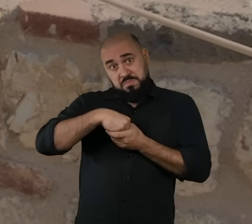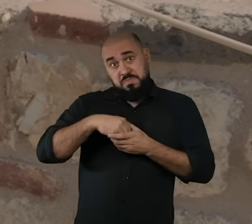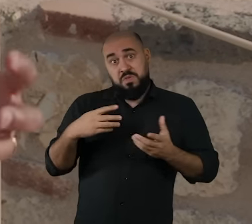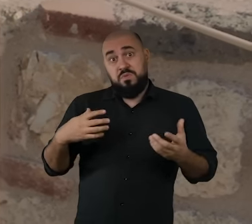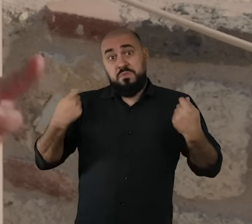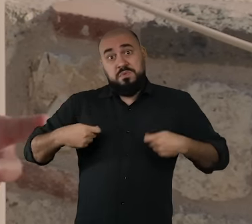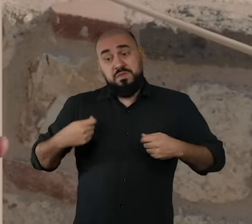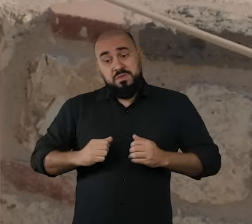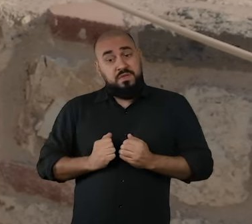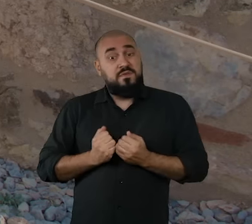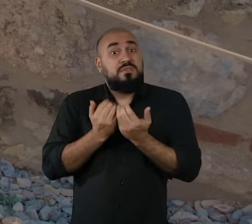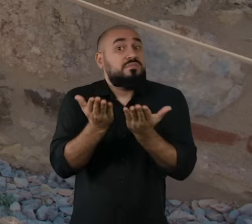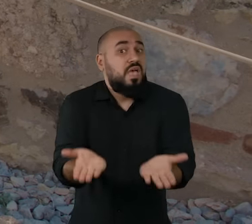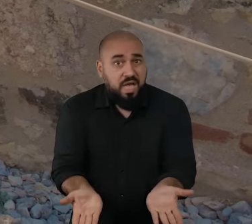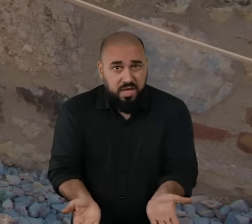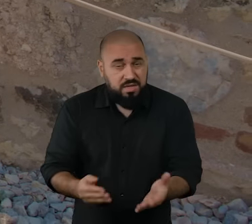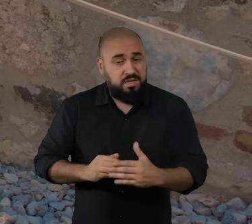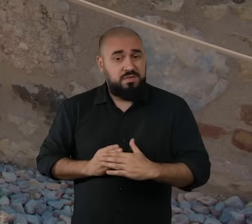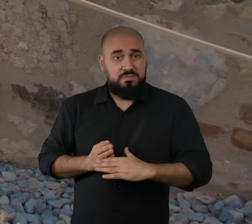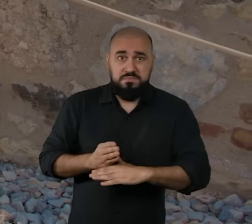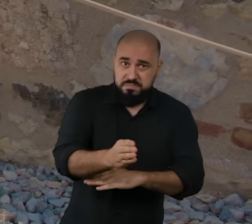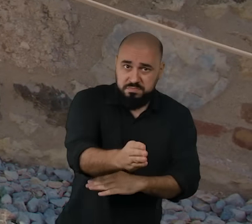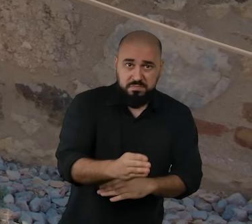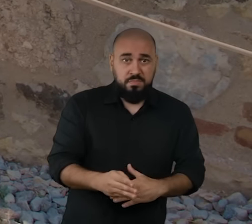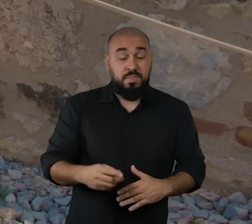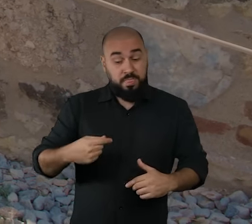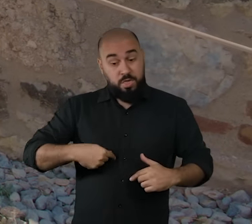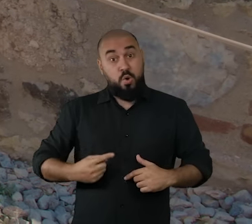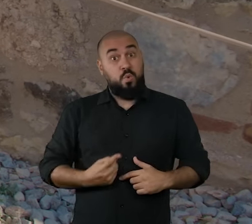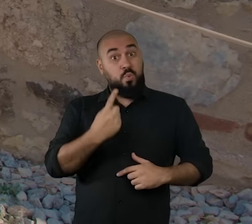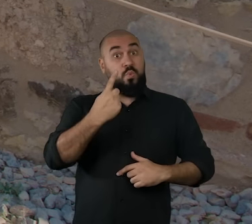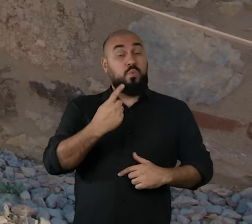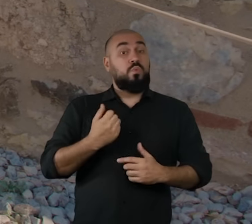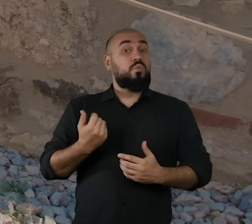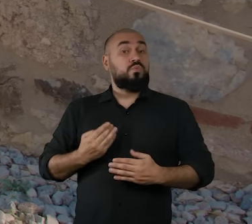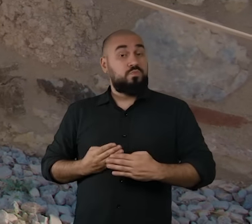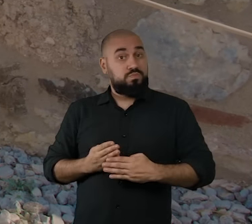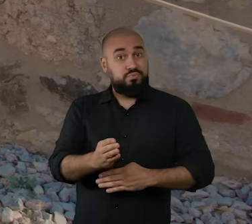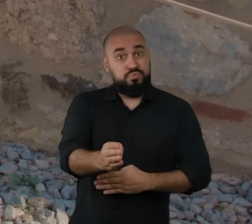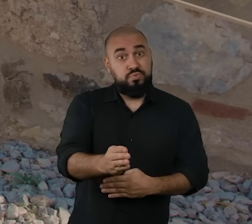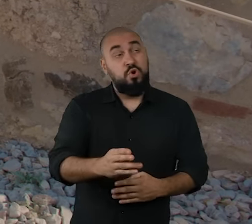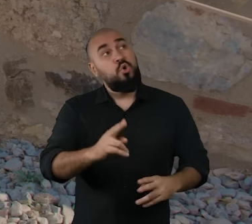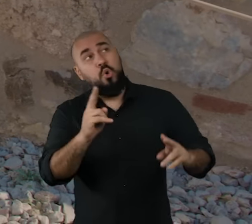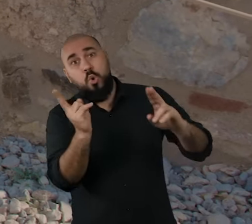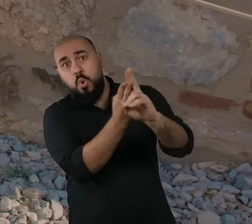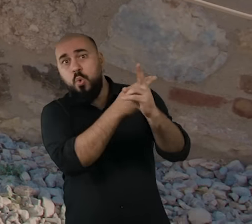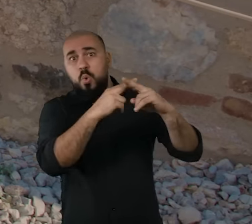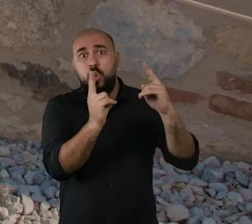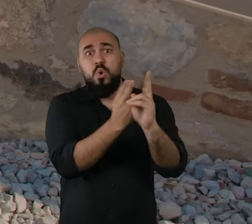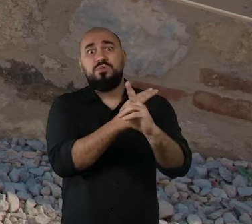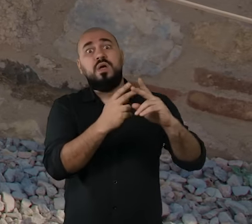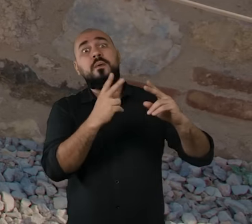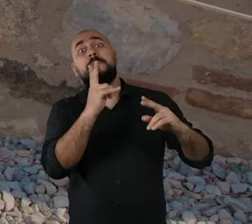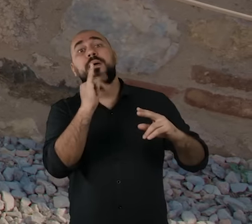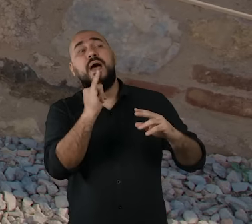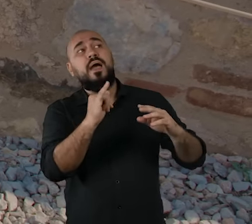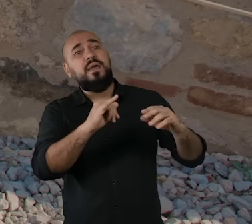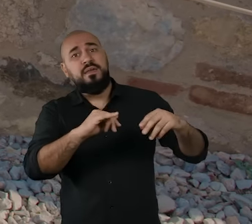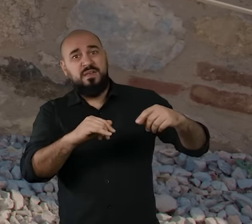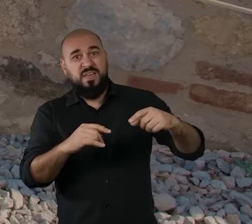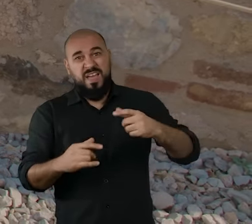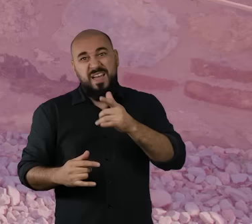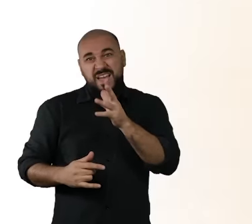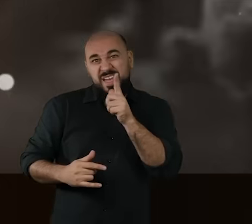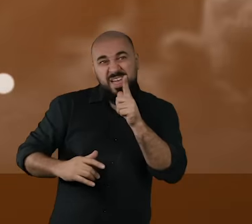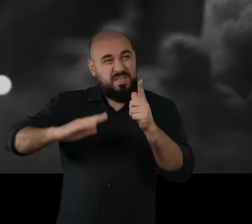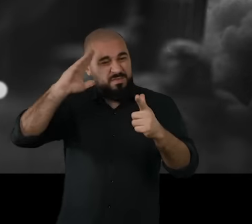precisando sair. Até que um dos seus filhos consegue se libertar, luta contra o próprio pai, castra o pai e o